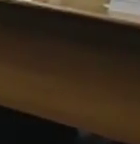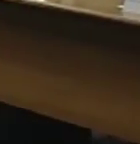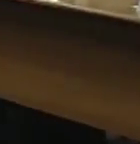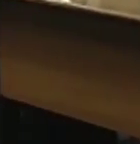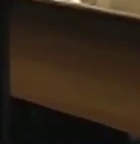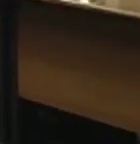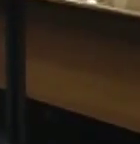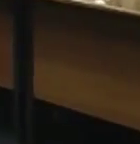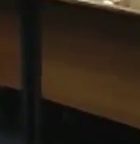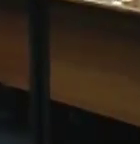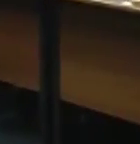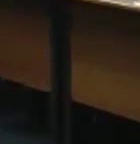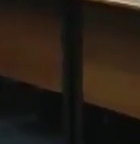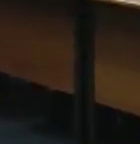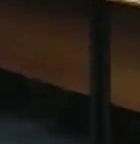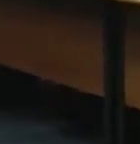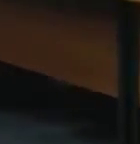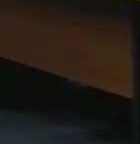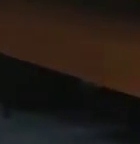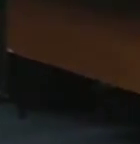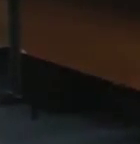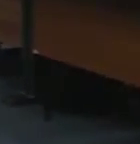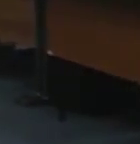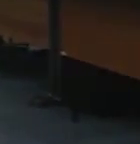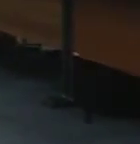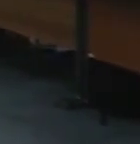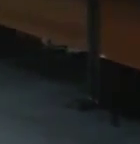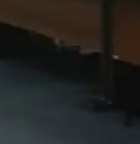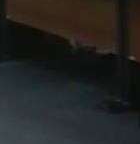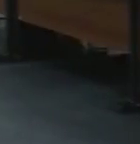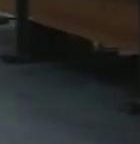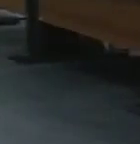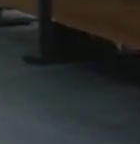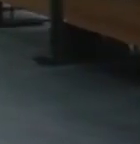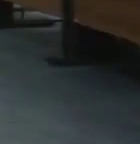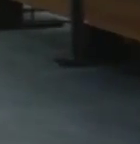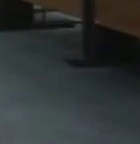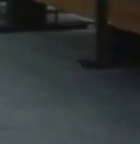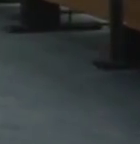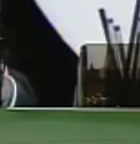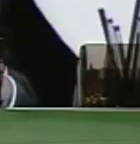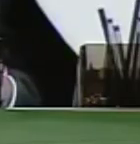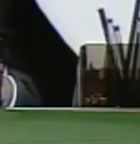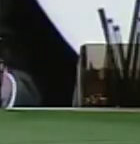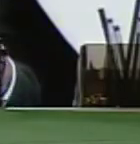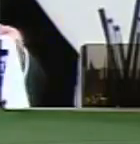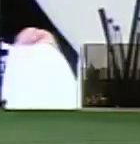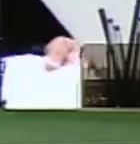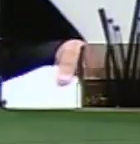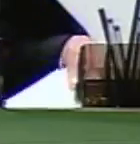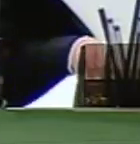Comissão Nacional de Aborto, previsto em lei da FEBRASCO.